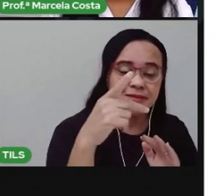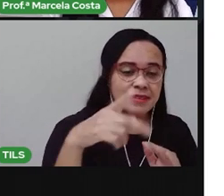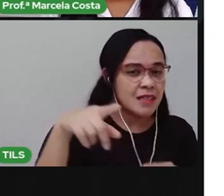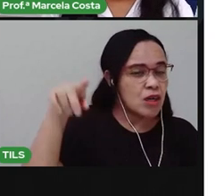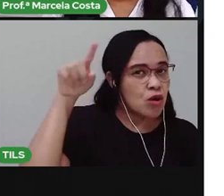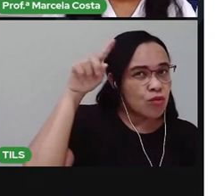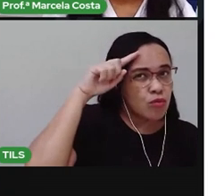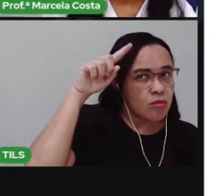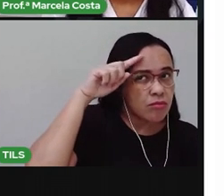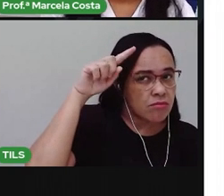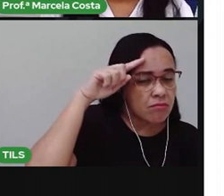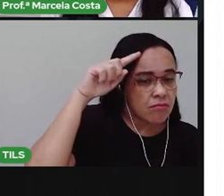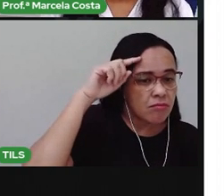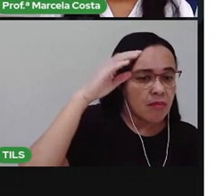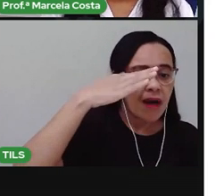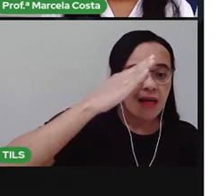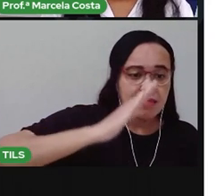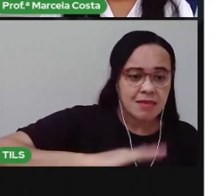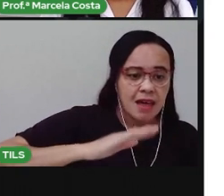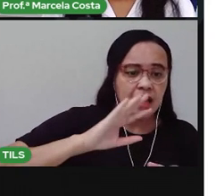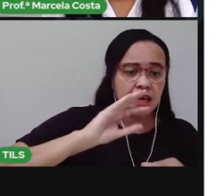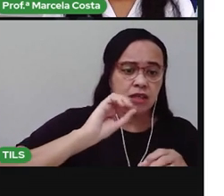tarde, à noite.